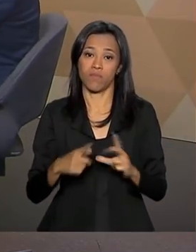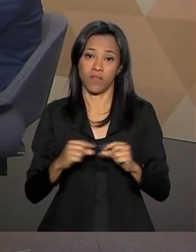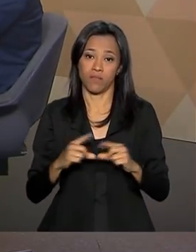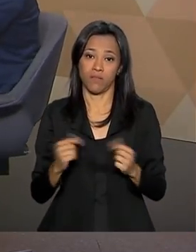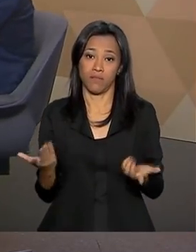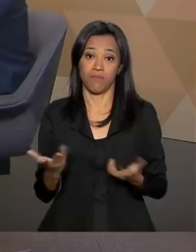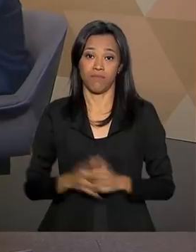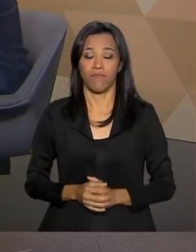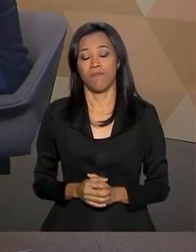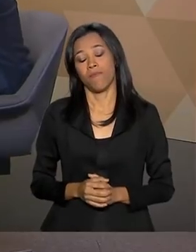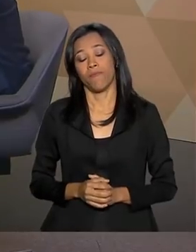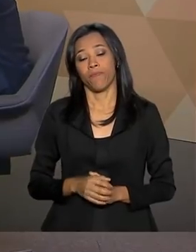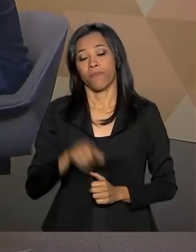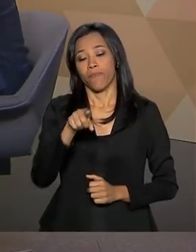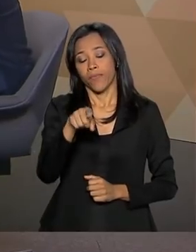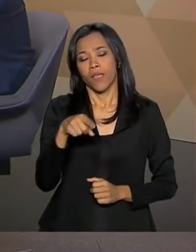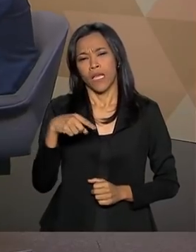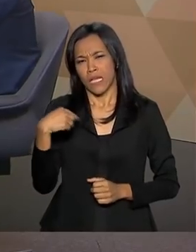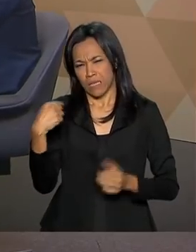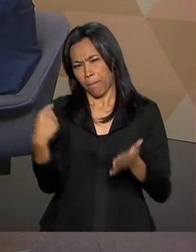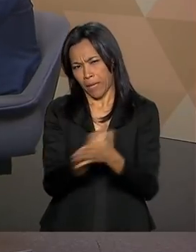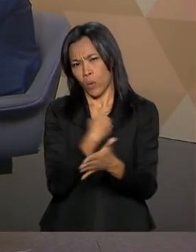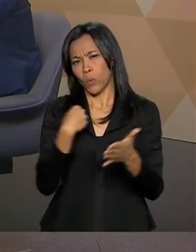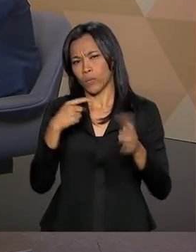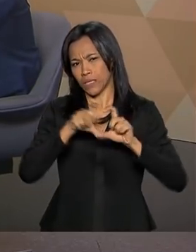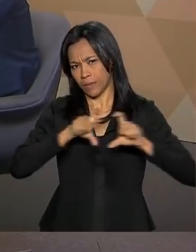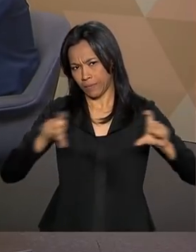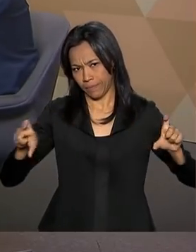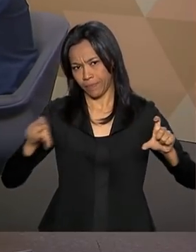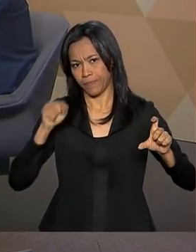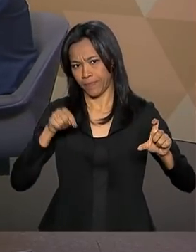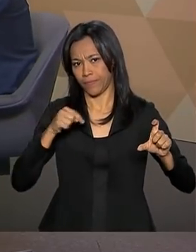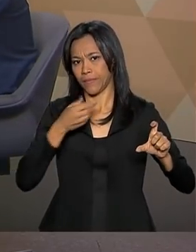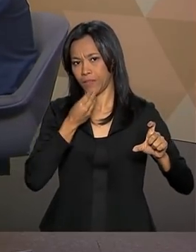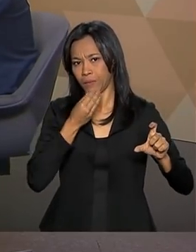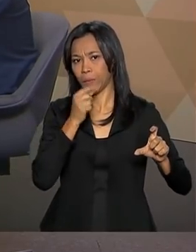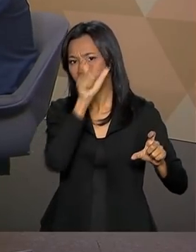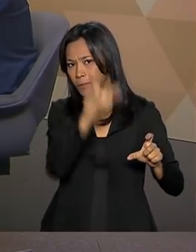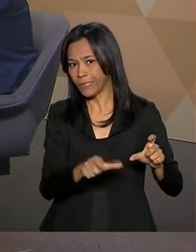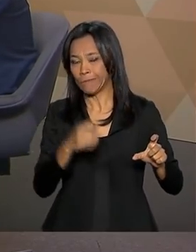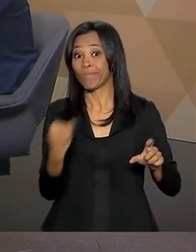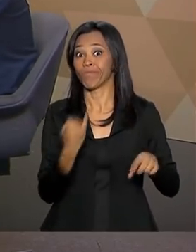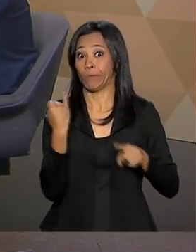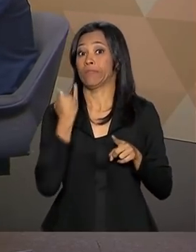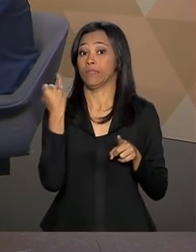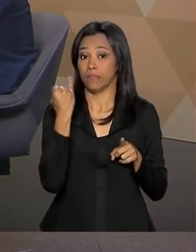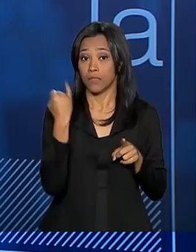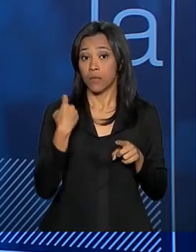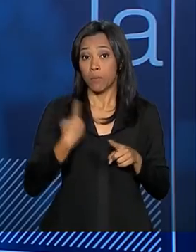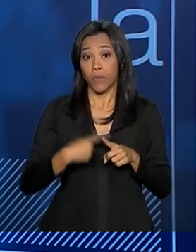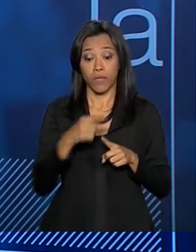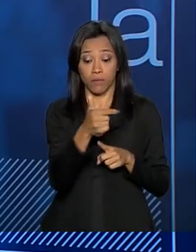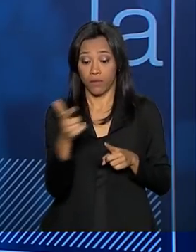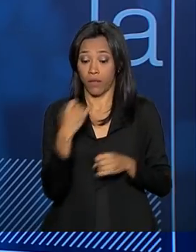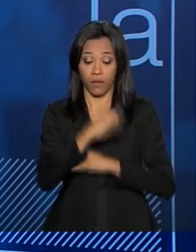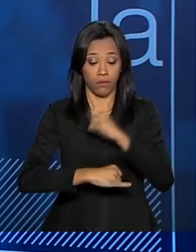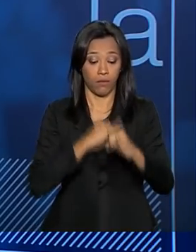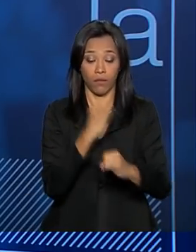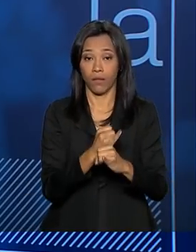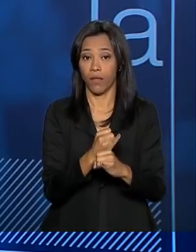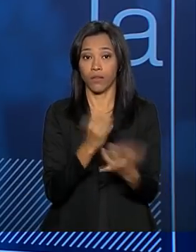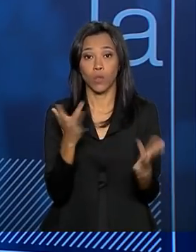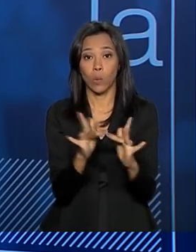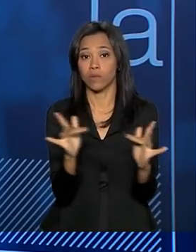Olha, essa pergunta do Edson Camada, ela é... Emerson Camada. Camada. É fundamental, porque sem conectividade no campo,